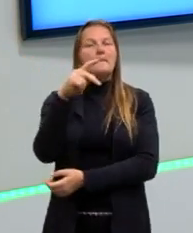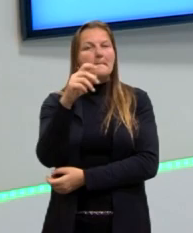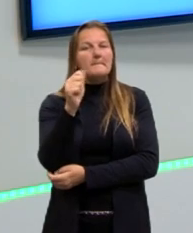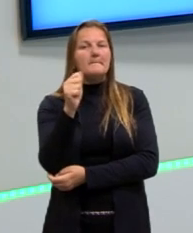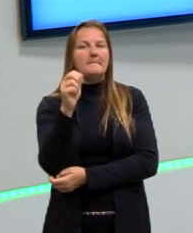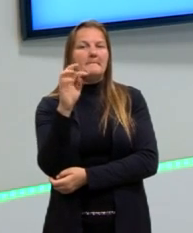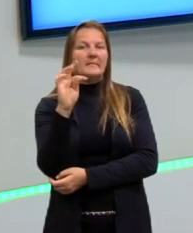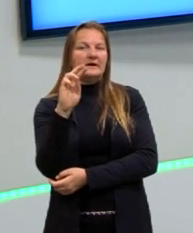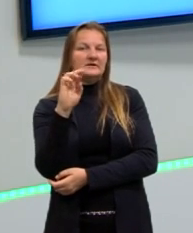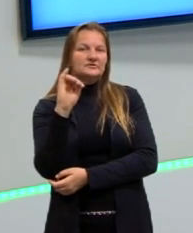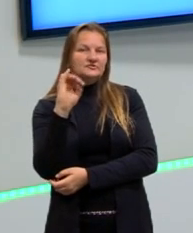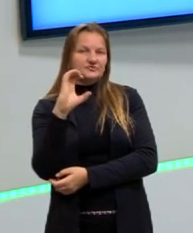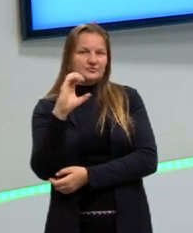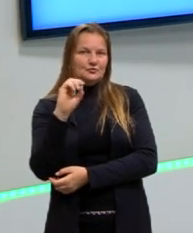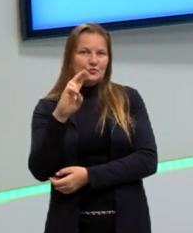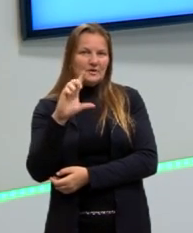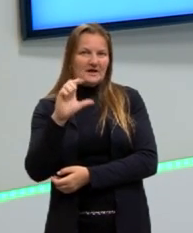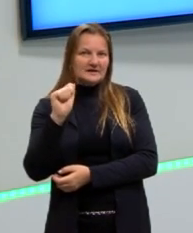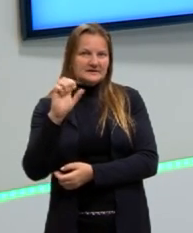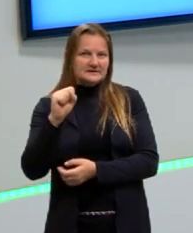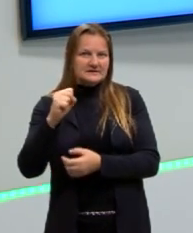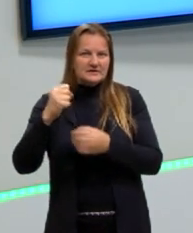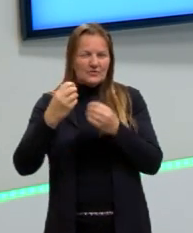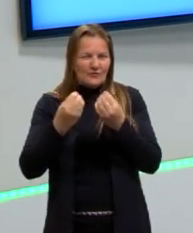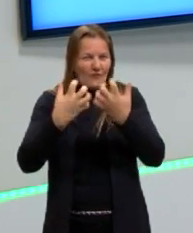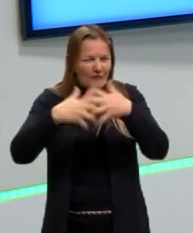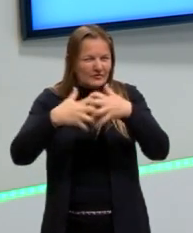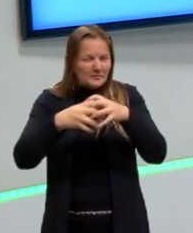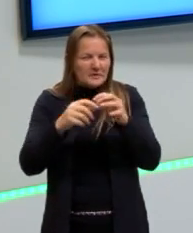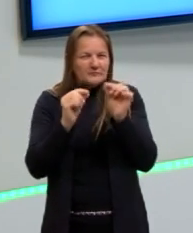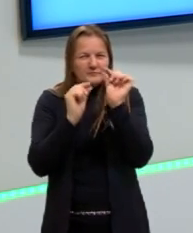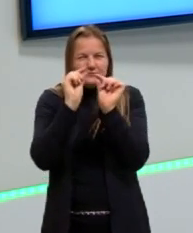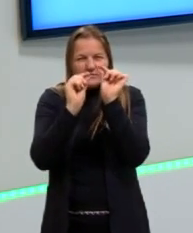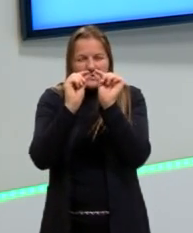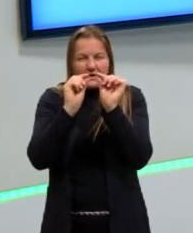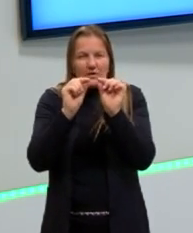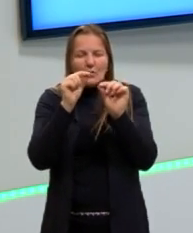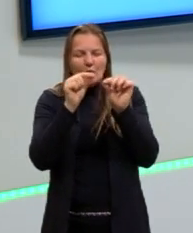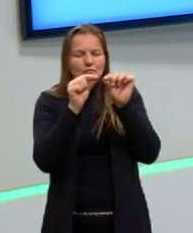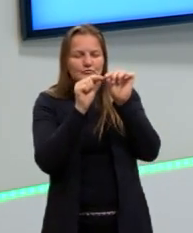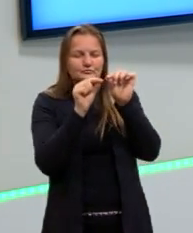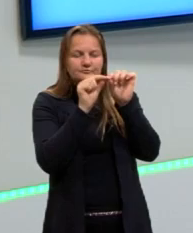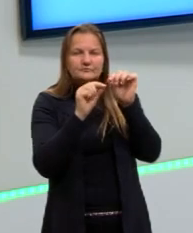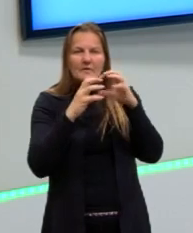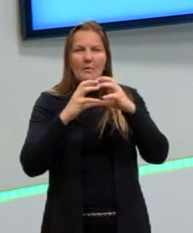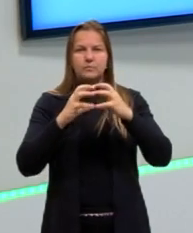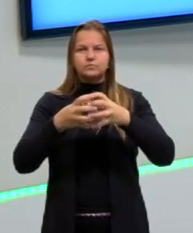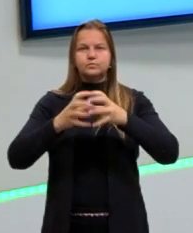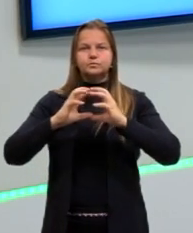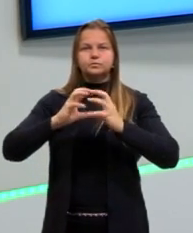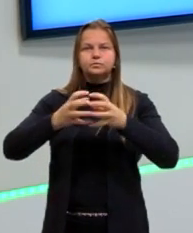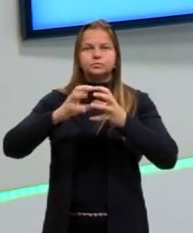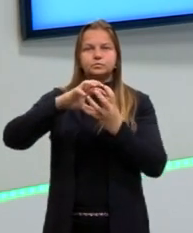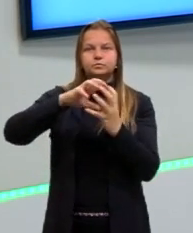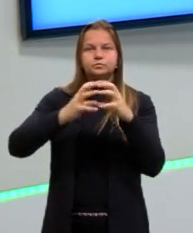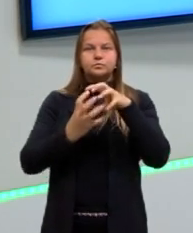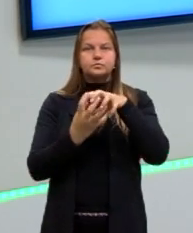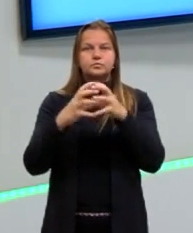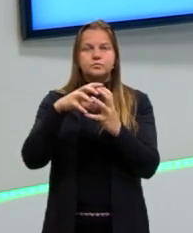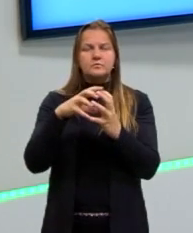de luz, né? Onde elas eram pequenas esferas, massivas e muito rápidas. Então,